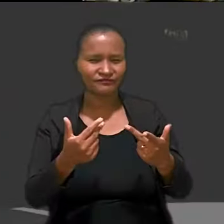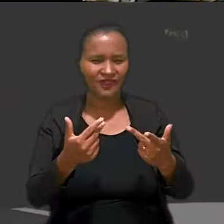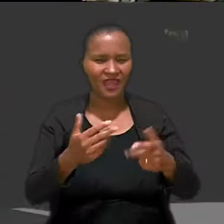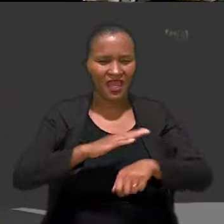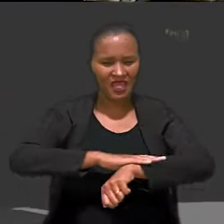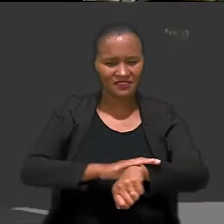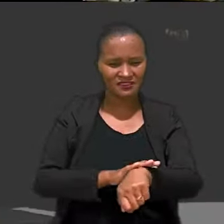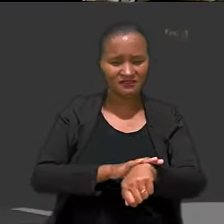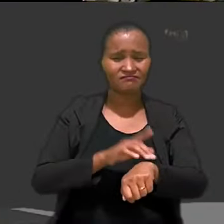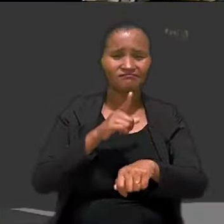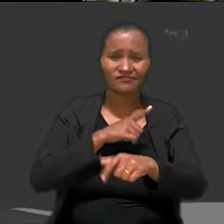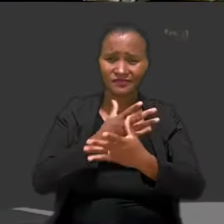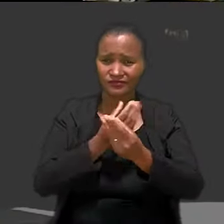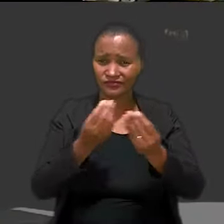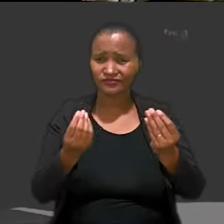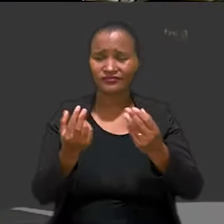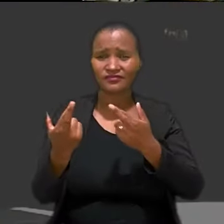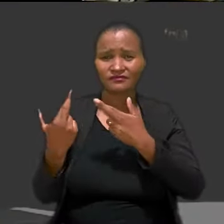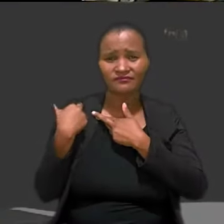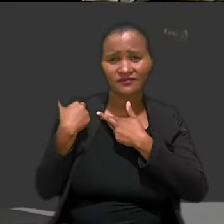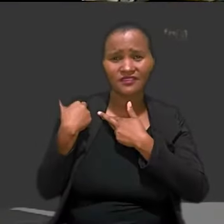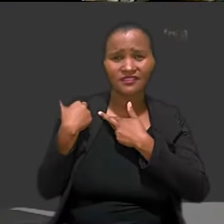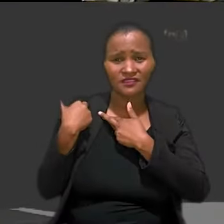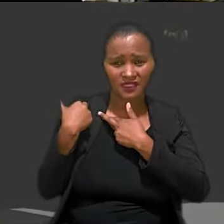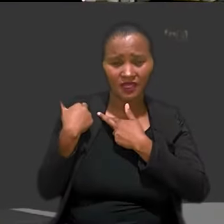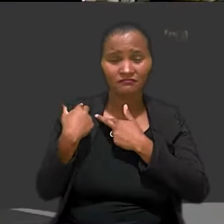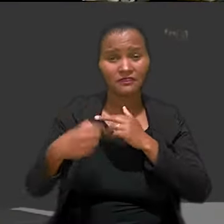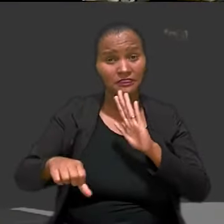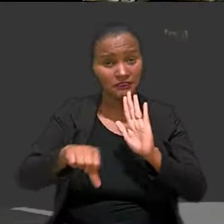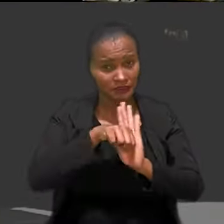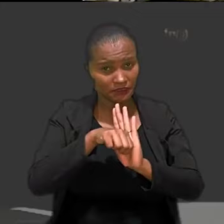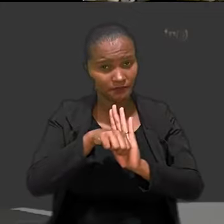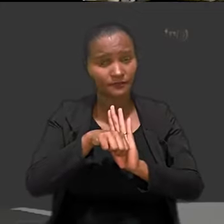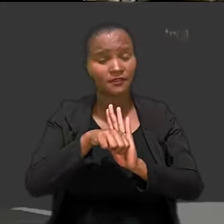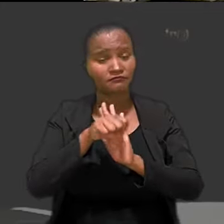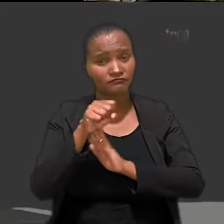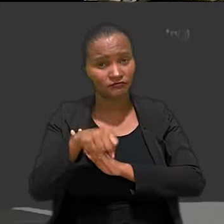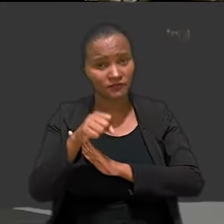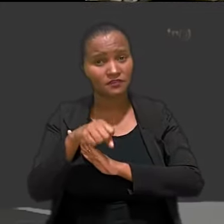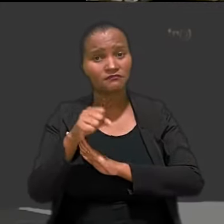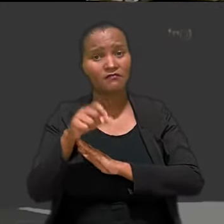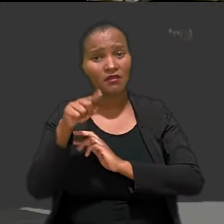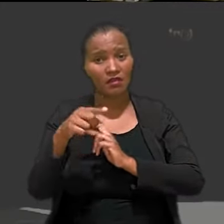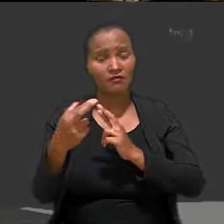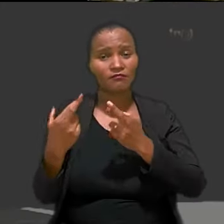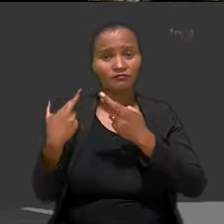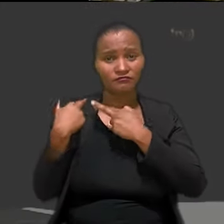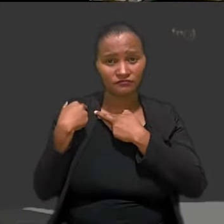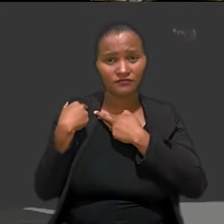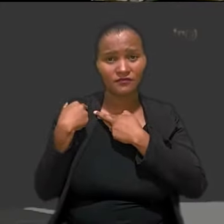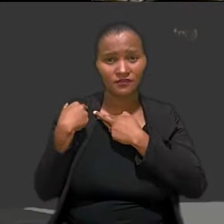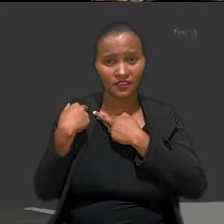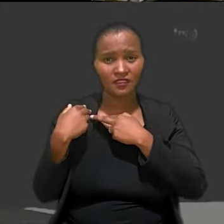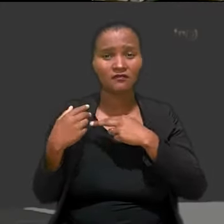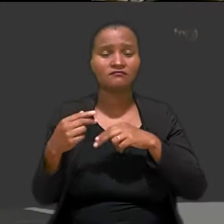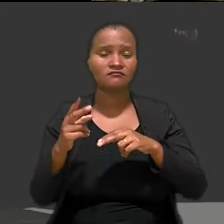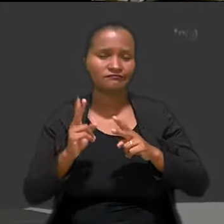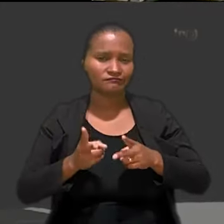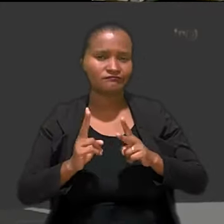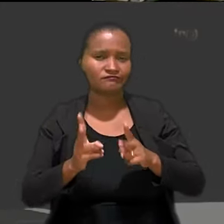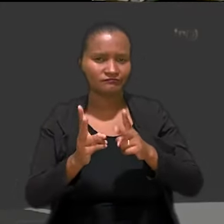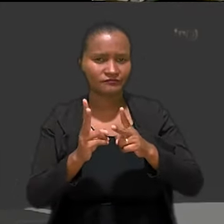Os atos racistas no Brasil hoje têm uma gama de responsabilização muito grande. Uma gama criminal, que é uma